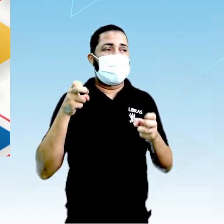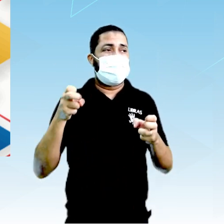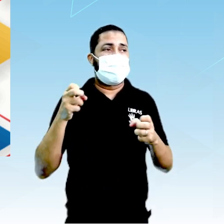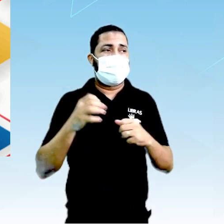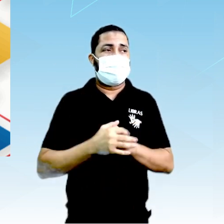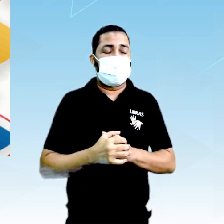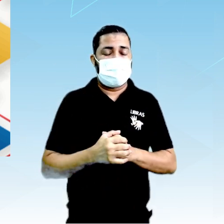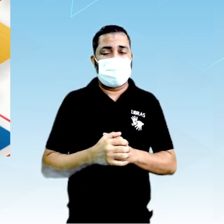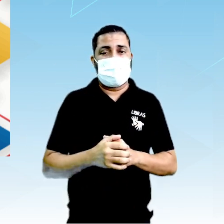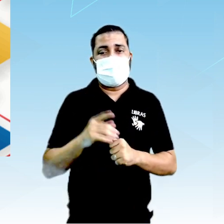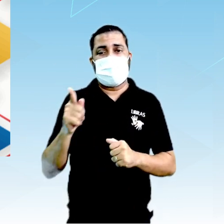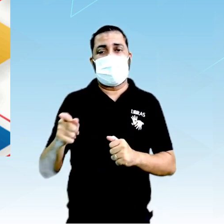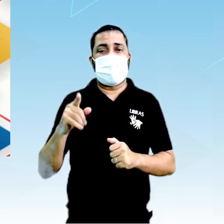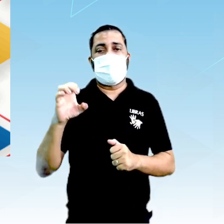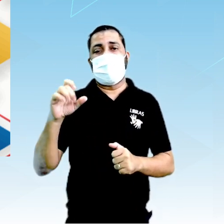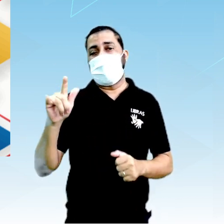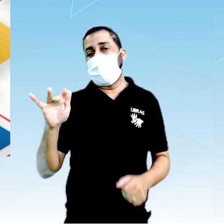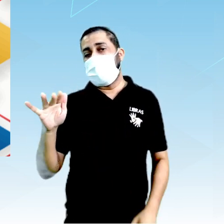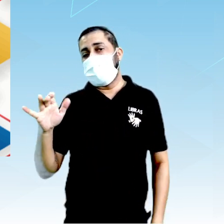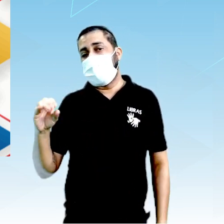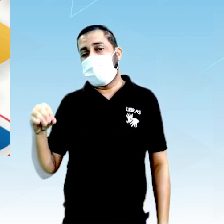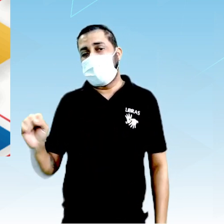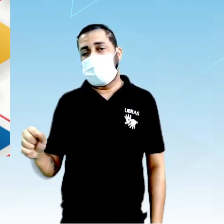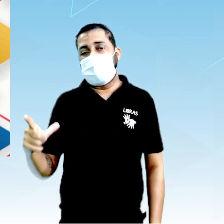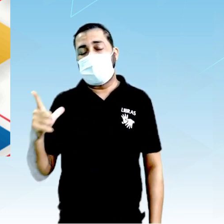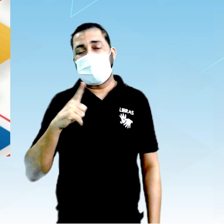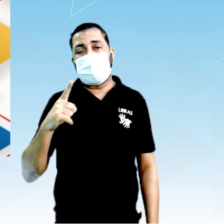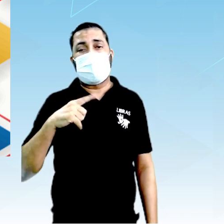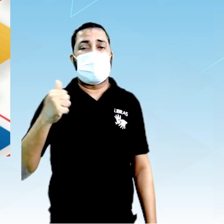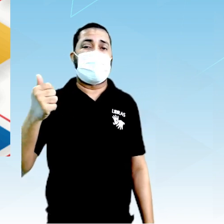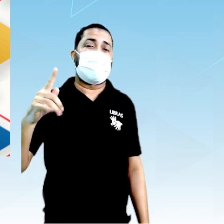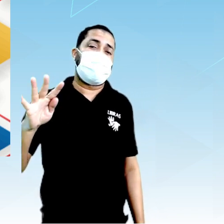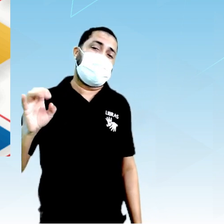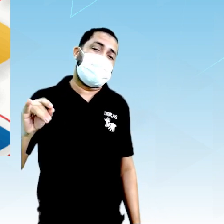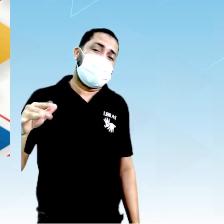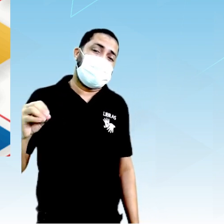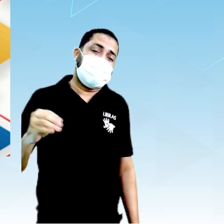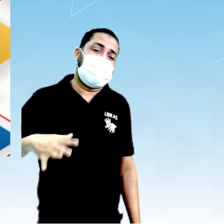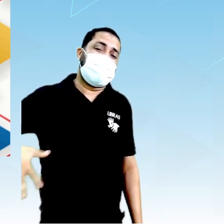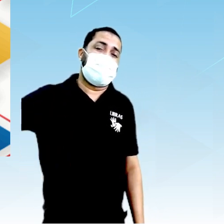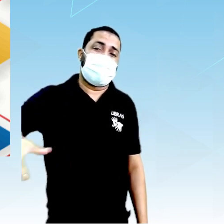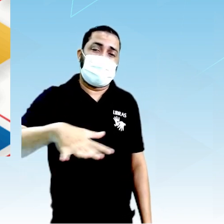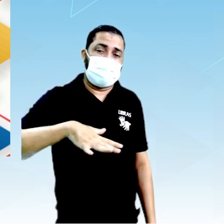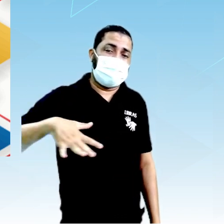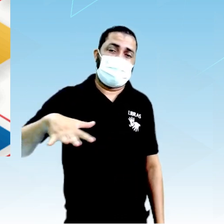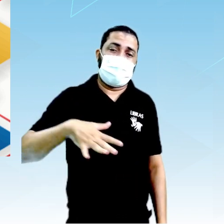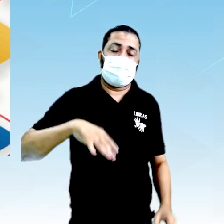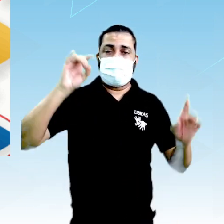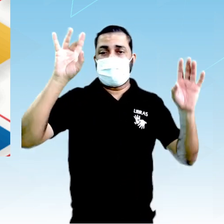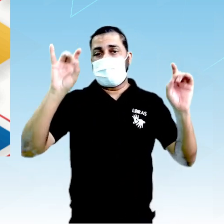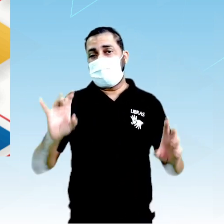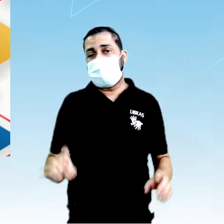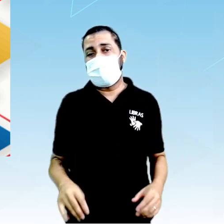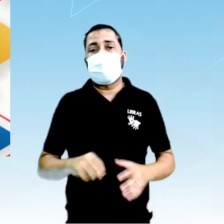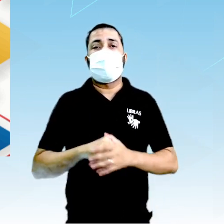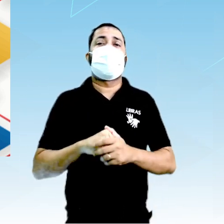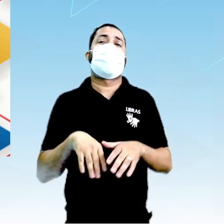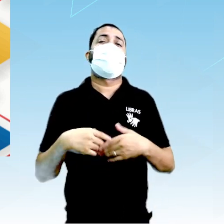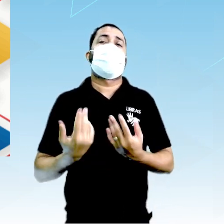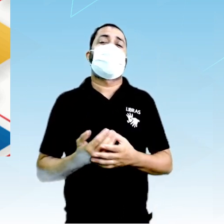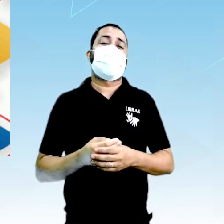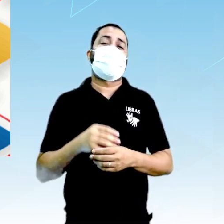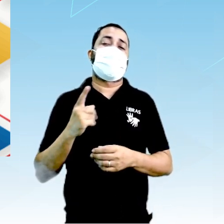olha, esses elétrons estão dispostos no átomo em regiões bem específicas. E